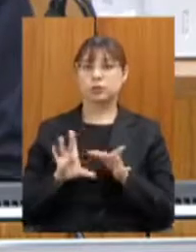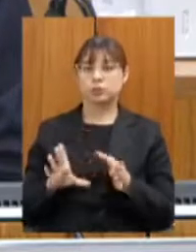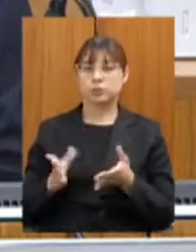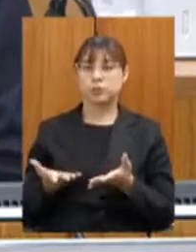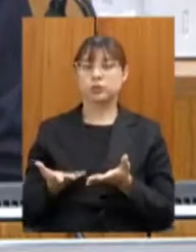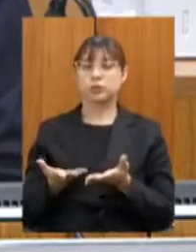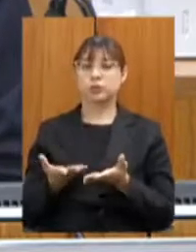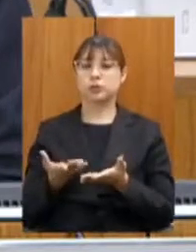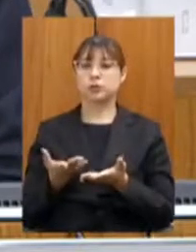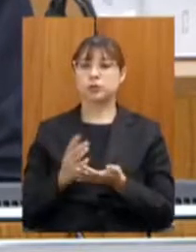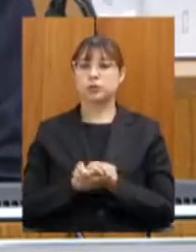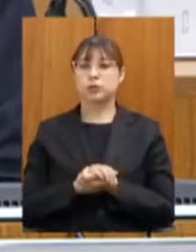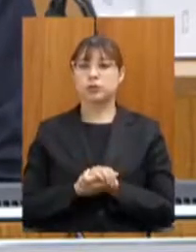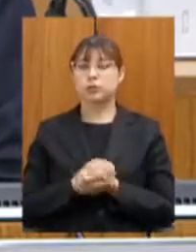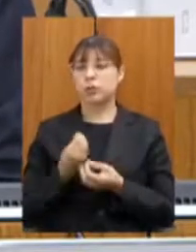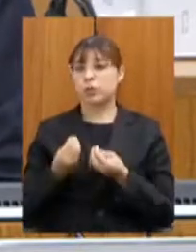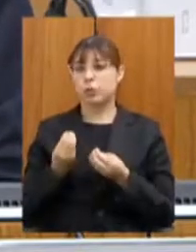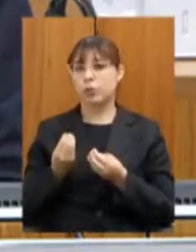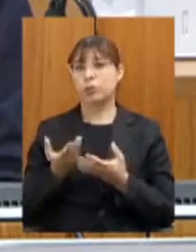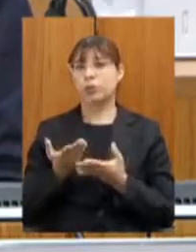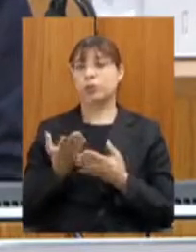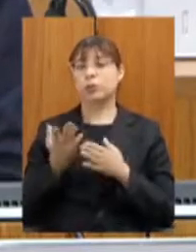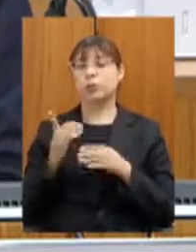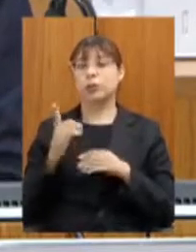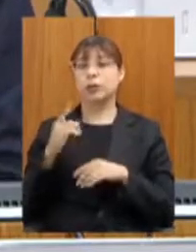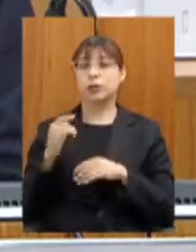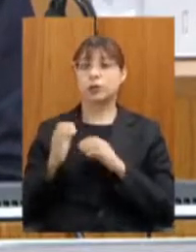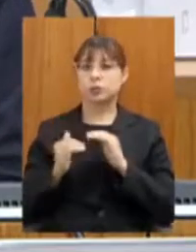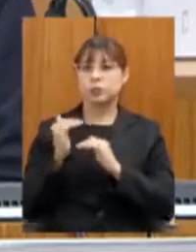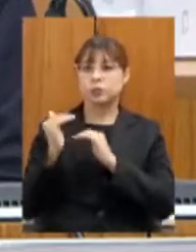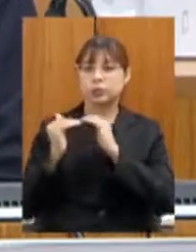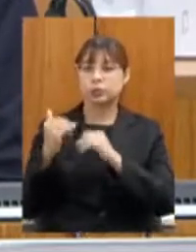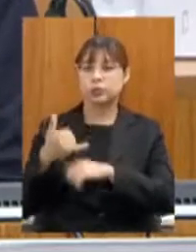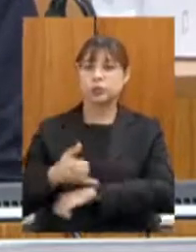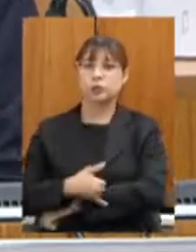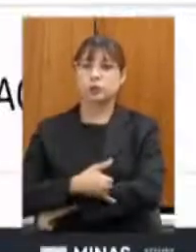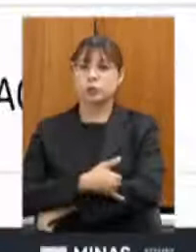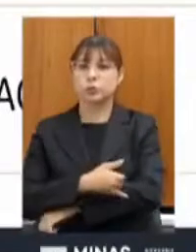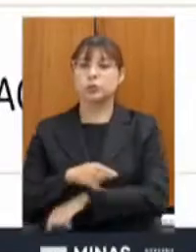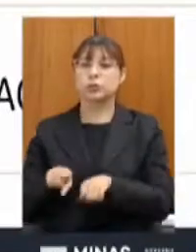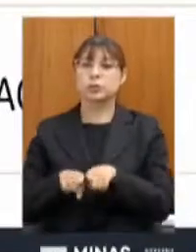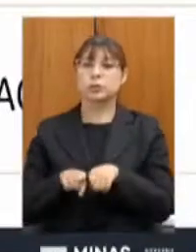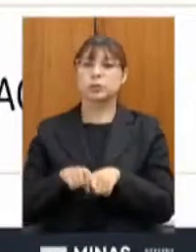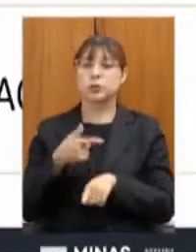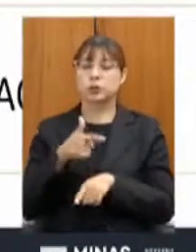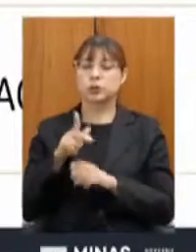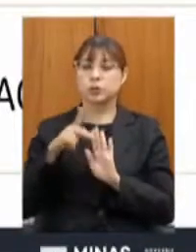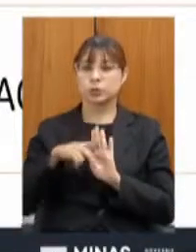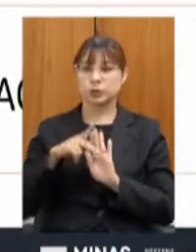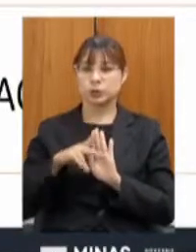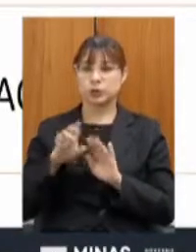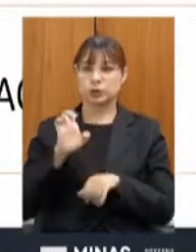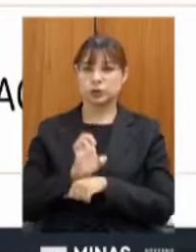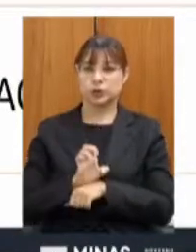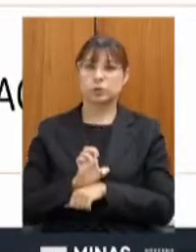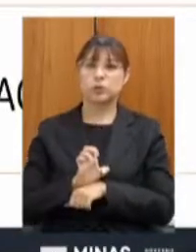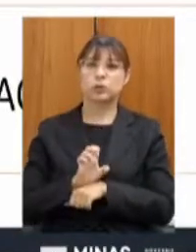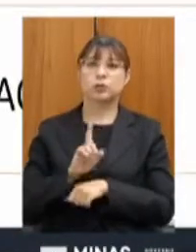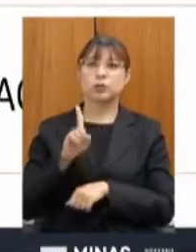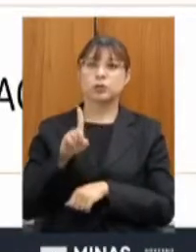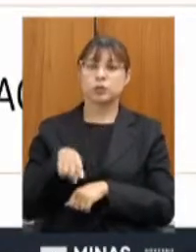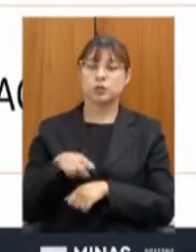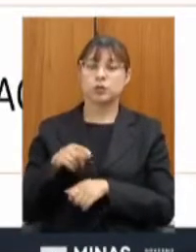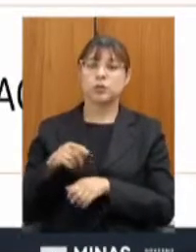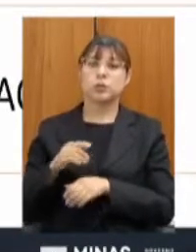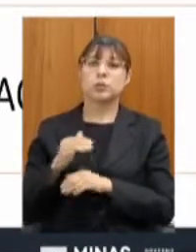como instrumentos de desenvolvimento da infraestrutura e demais projetos do Estado. As rodovias, em